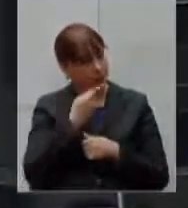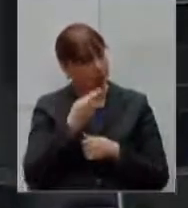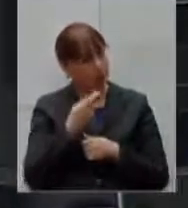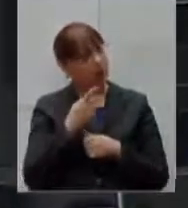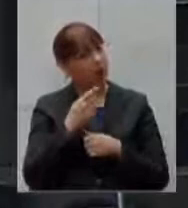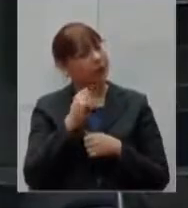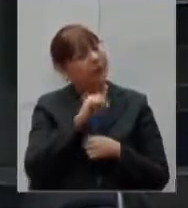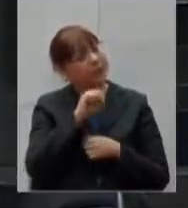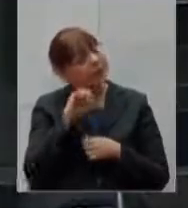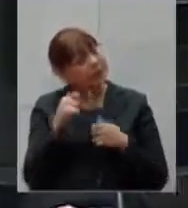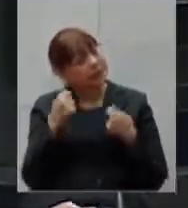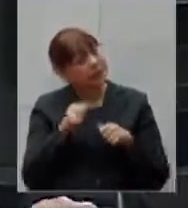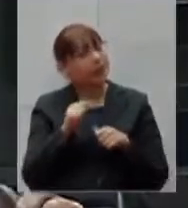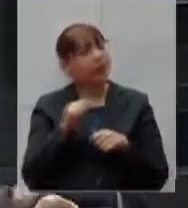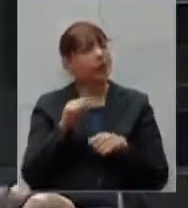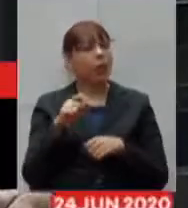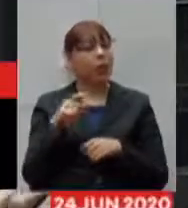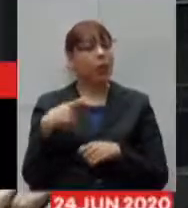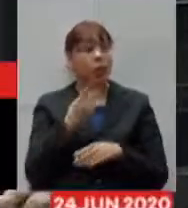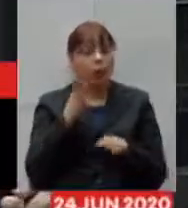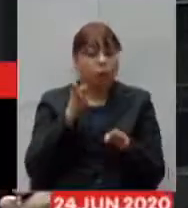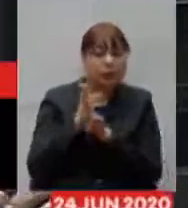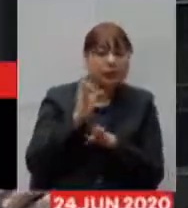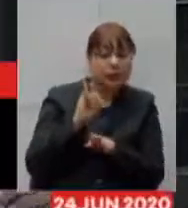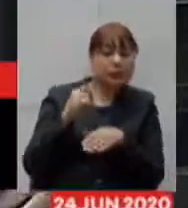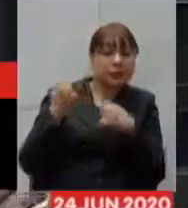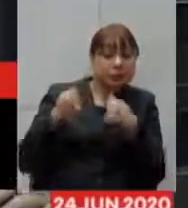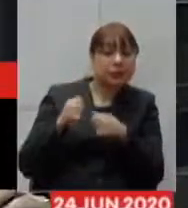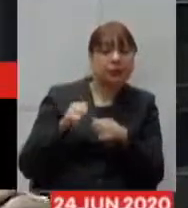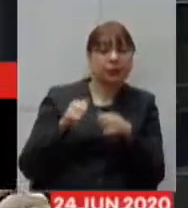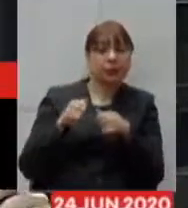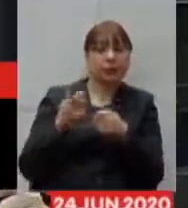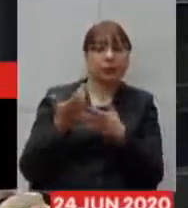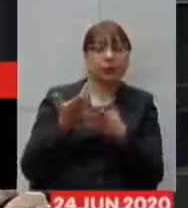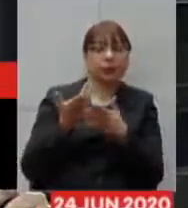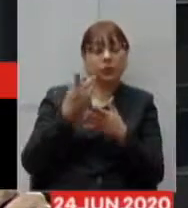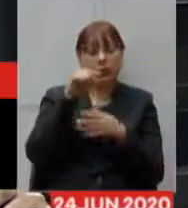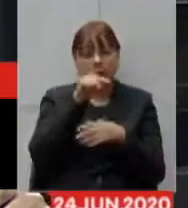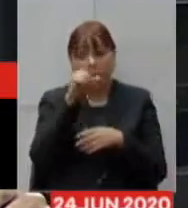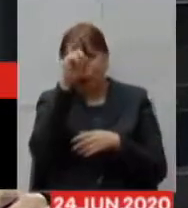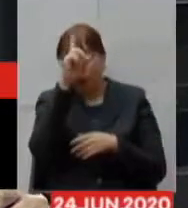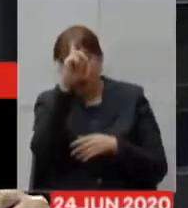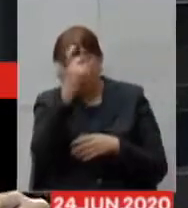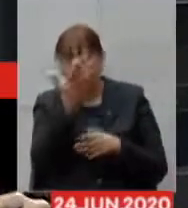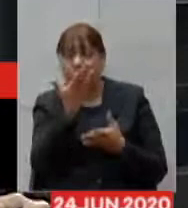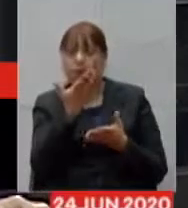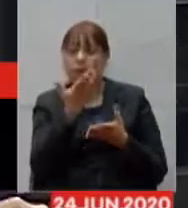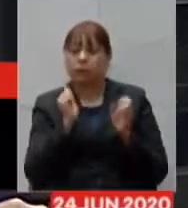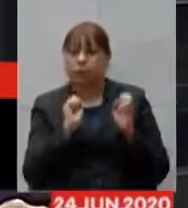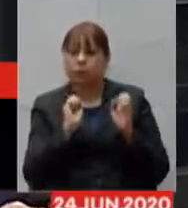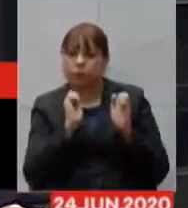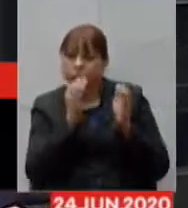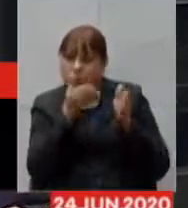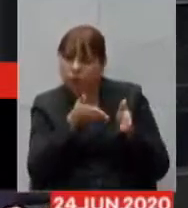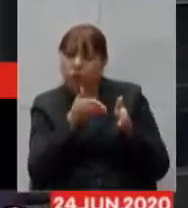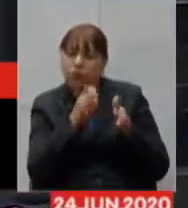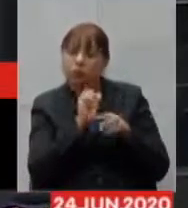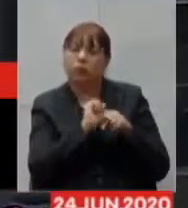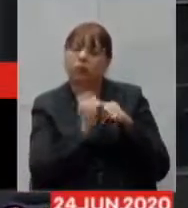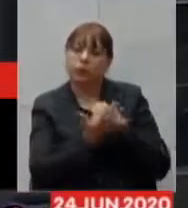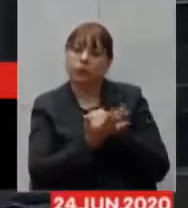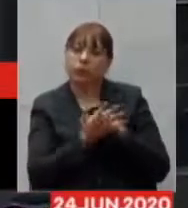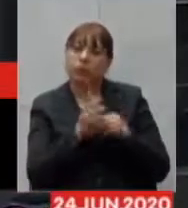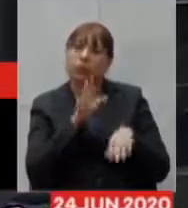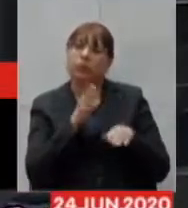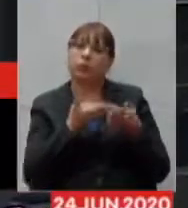vai dizer da necessidade ou não da mobilização do hospital de campanha a essa definição, será dada pela